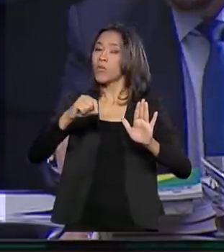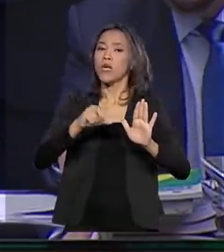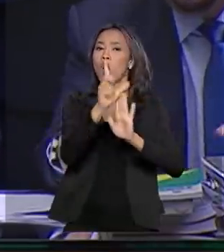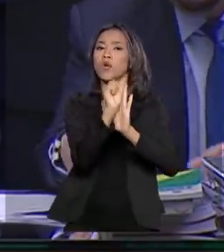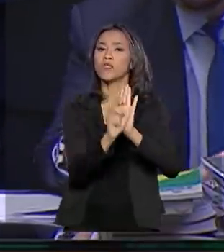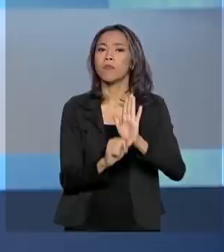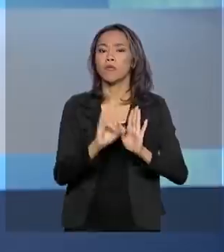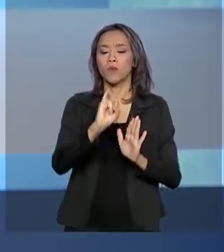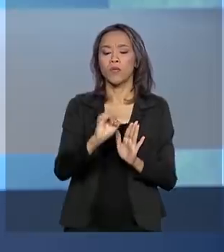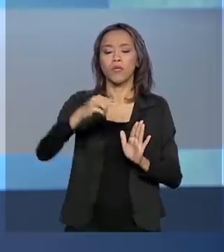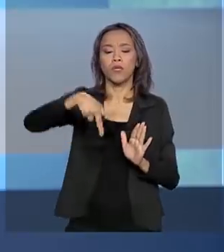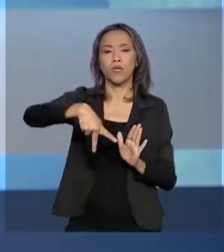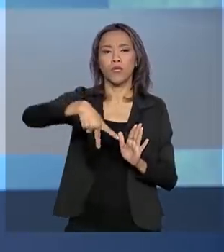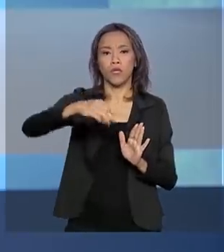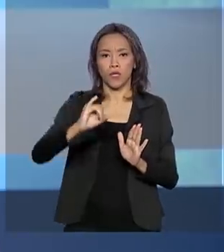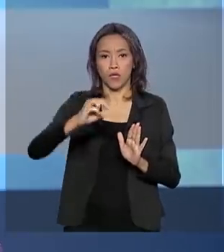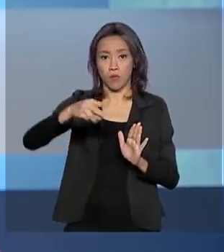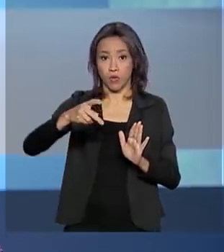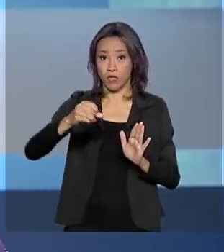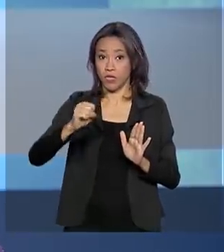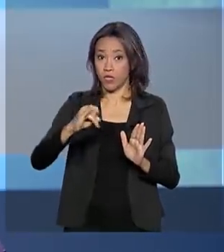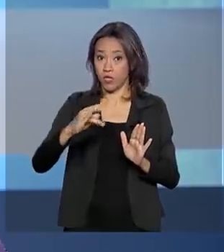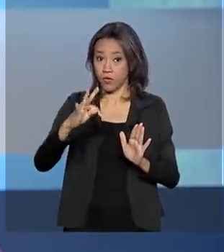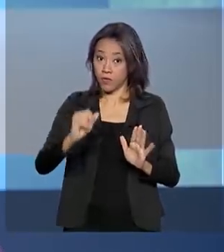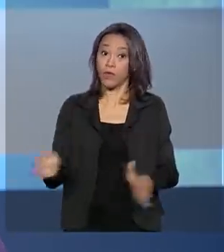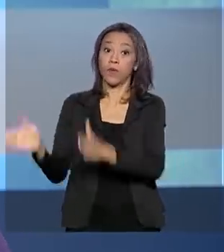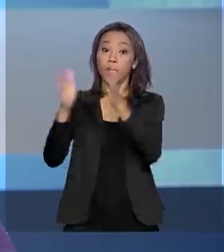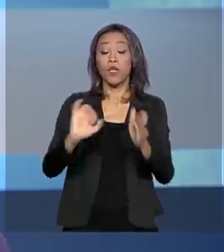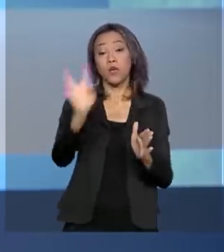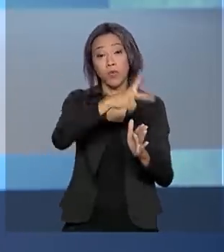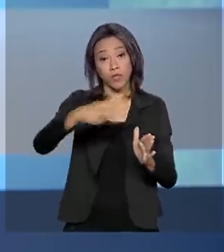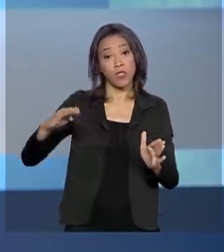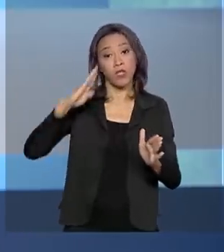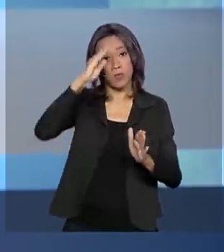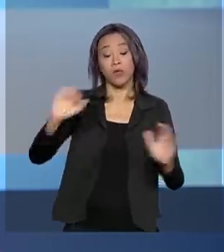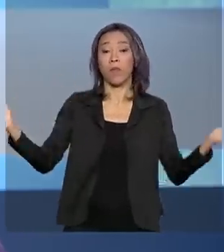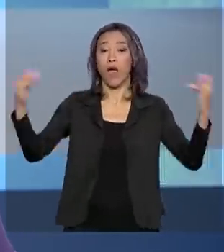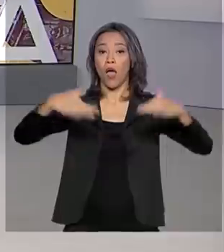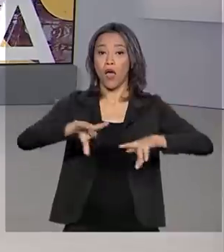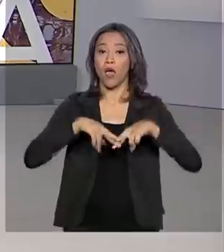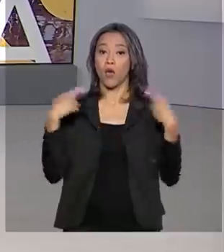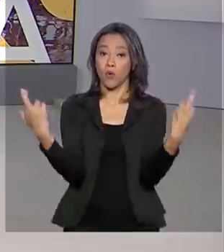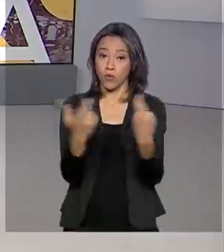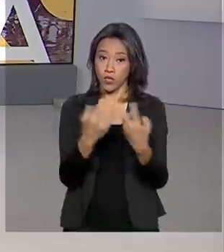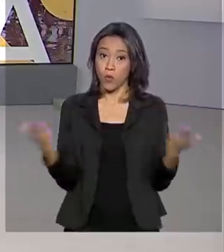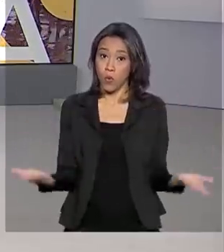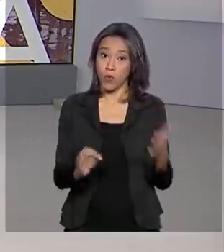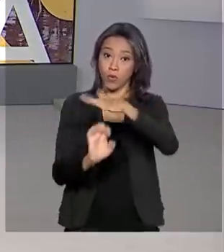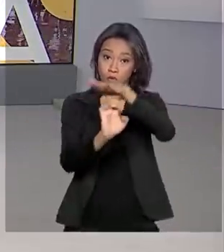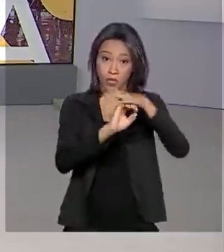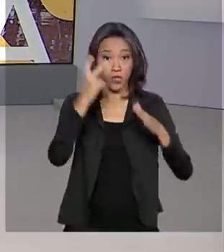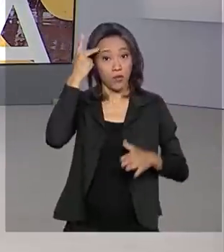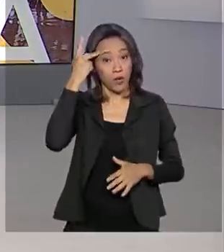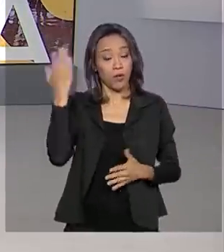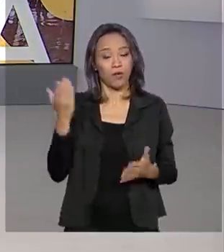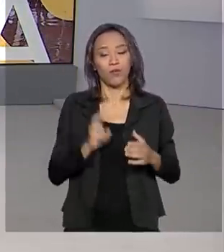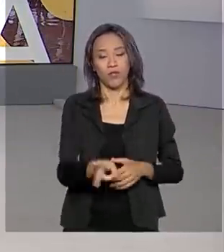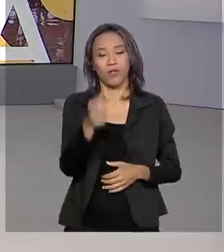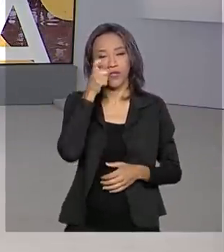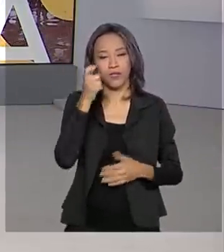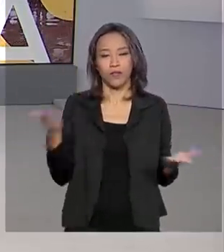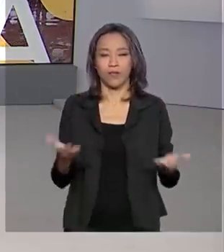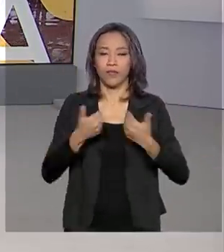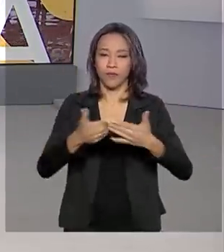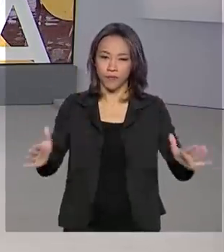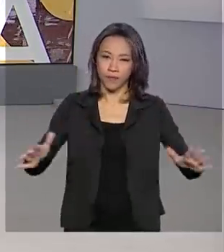impositivo. E presidente Jair Bolsonaro se reúne hoje com empresários em São Paulo. Fique com a gente, o Brasil em Dia